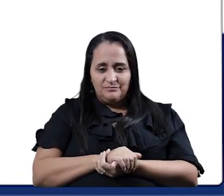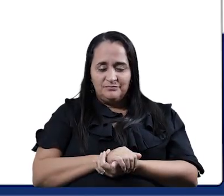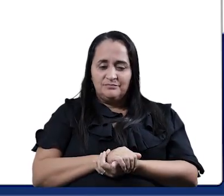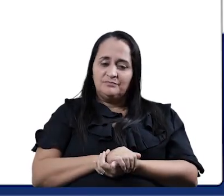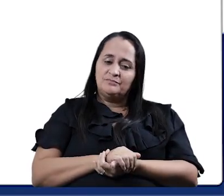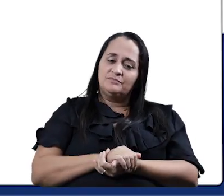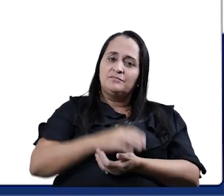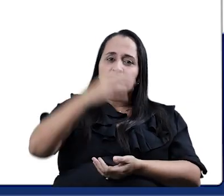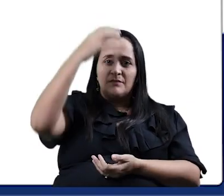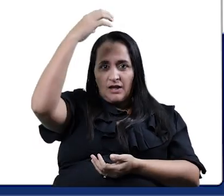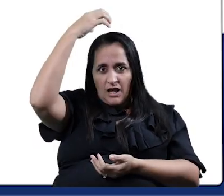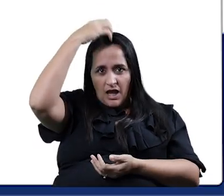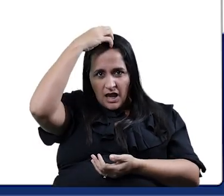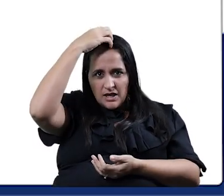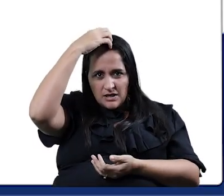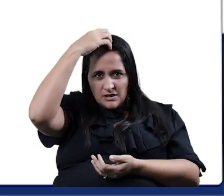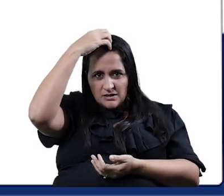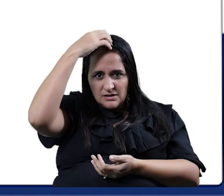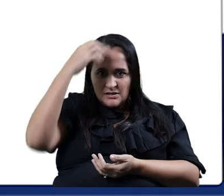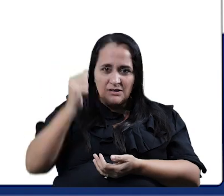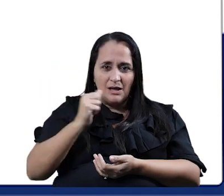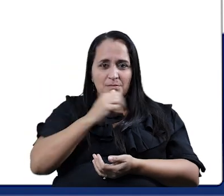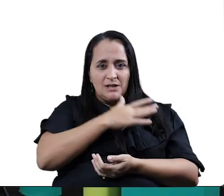Rei Capitão, vocês conhecem?